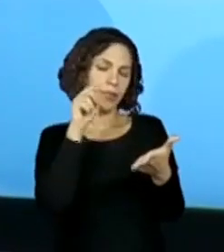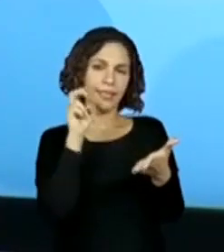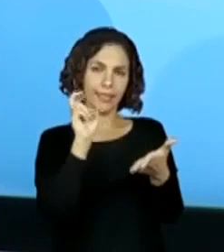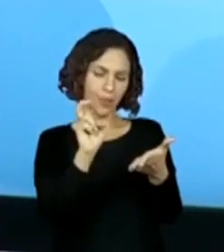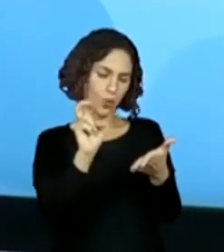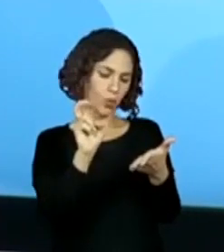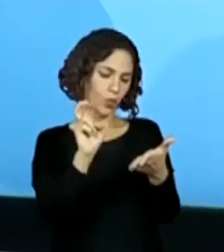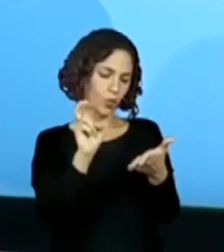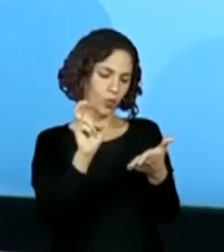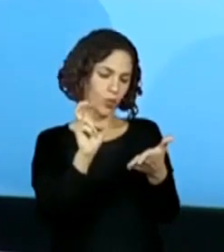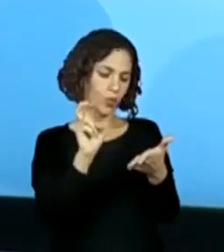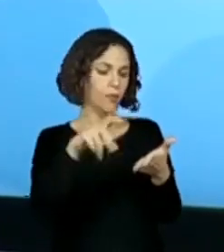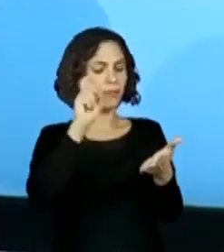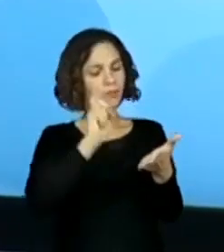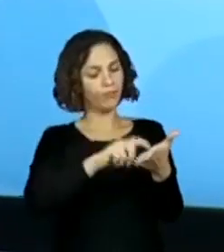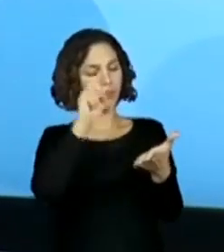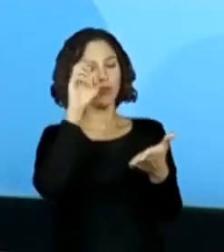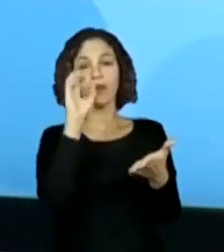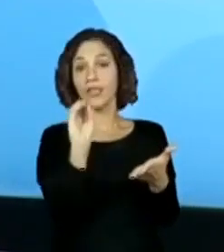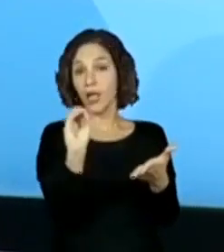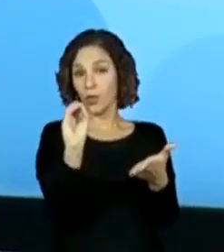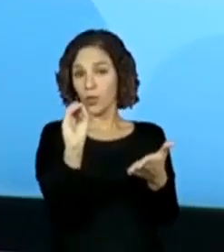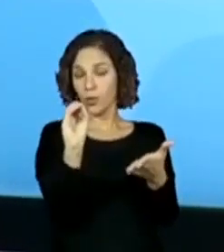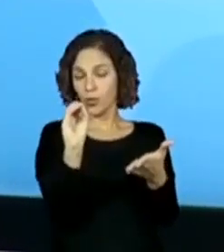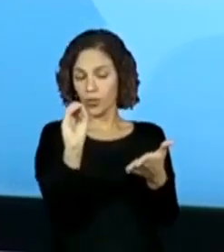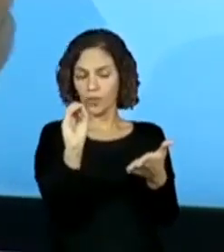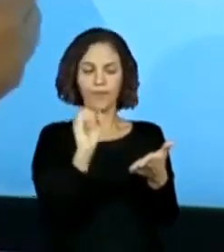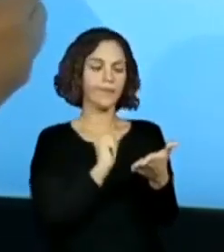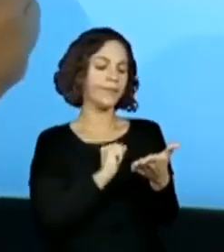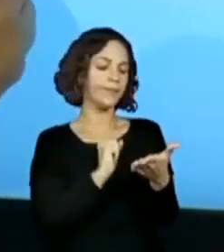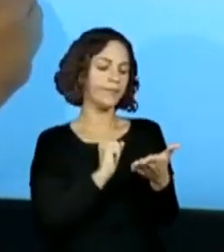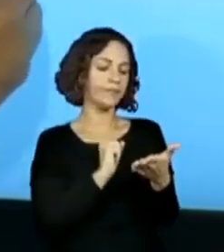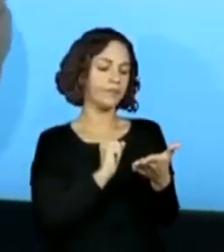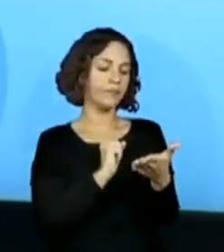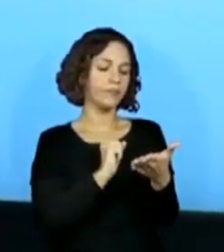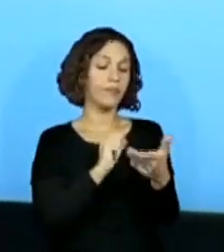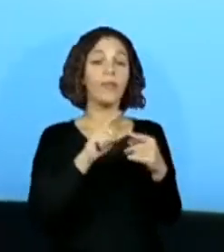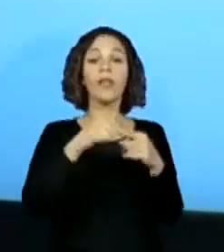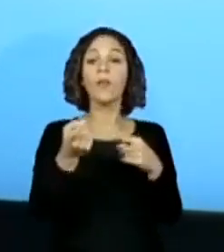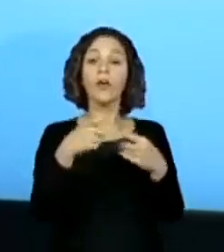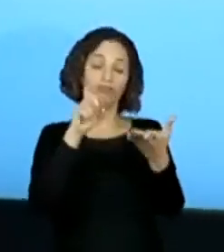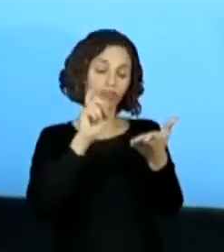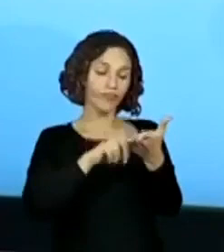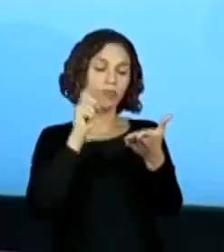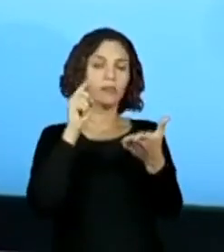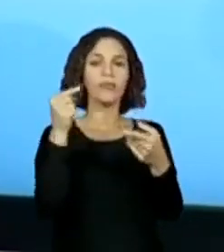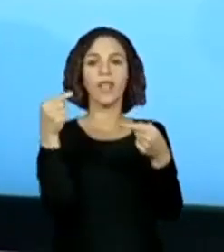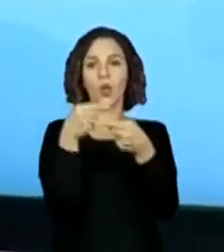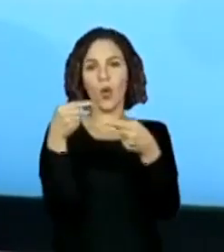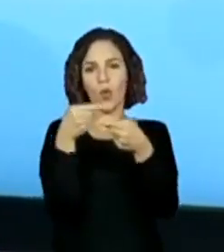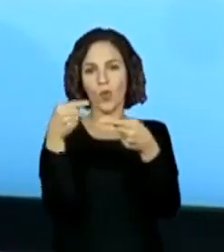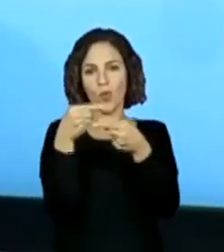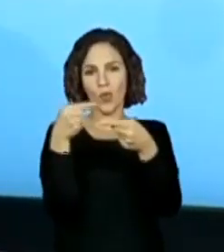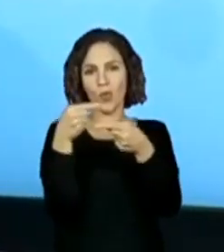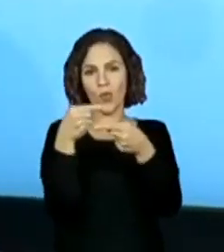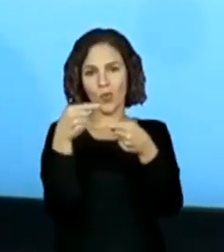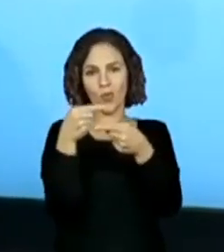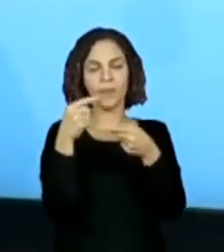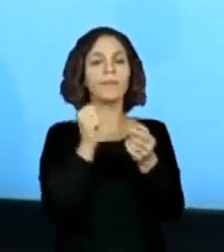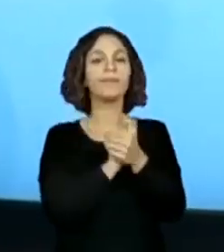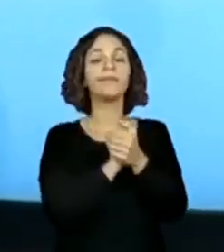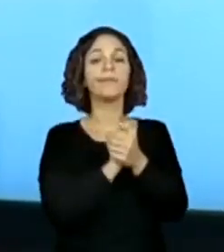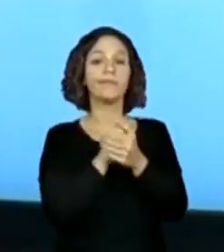o 5, você vai colocar o 0 e depois você vai apertar o botãozinho de igual, né? Da sua